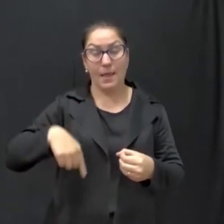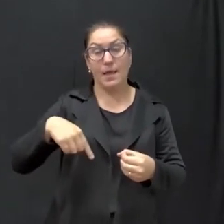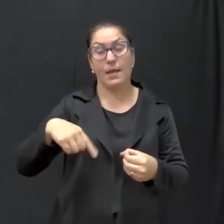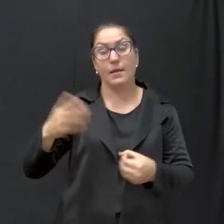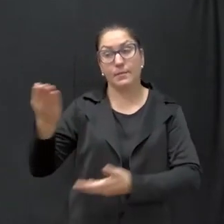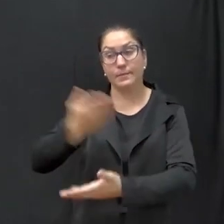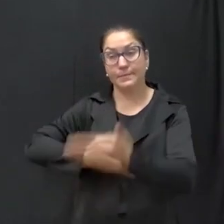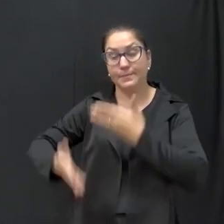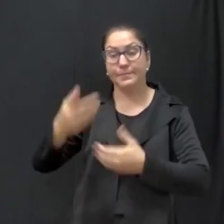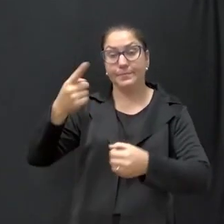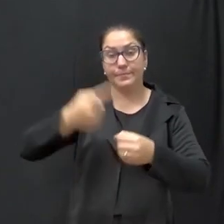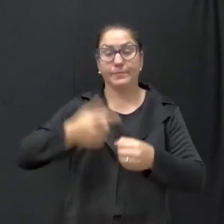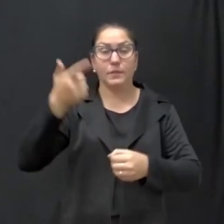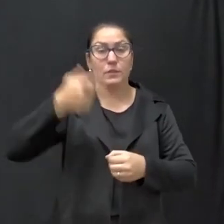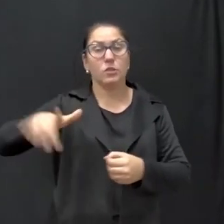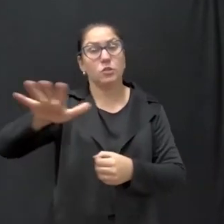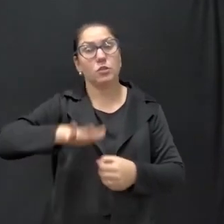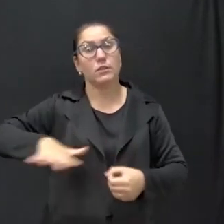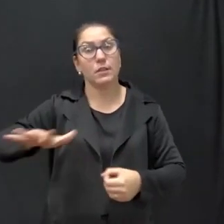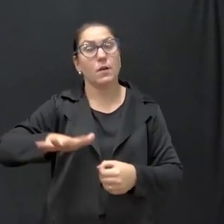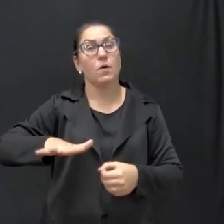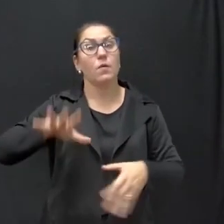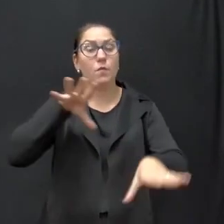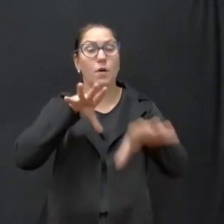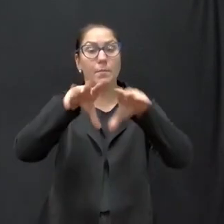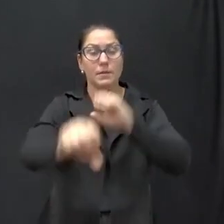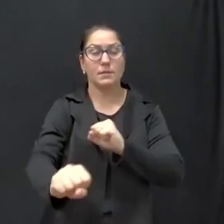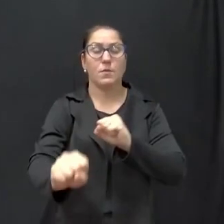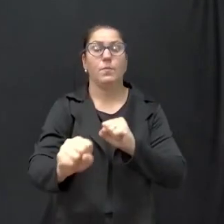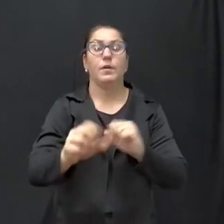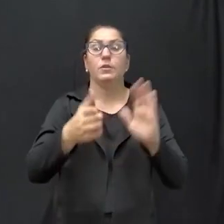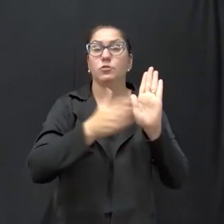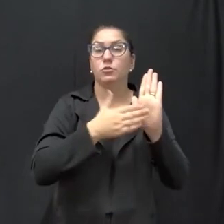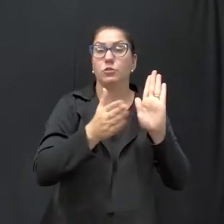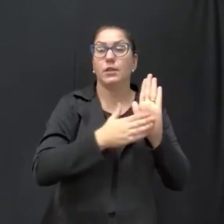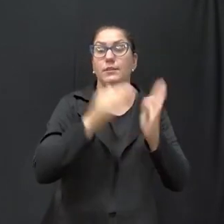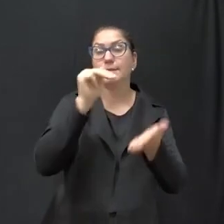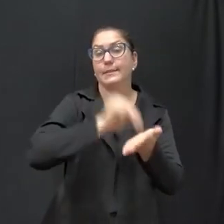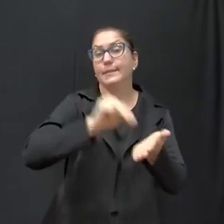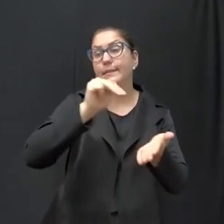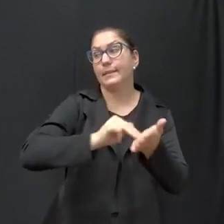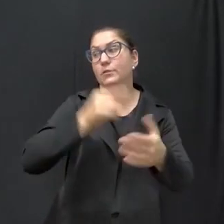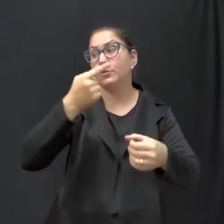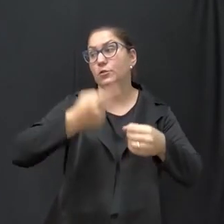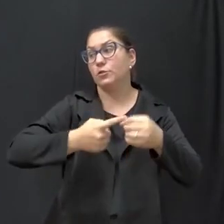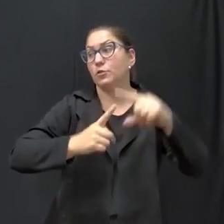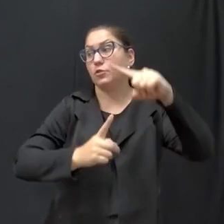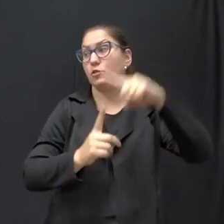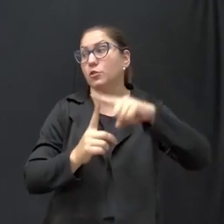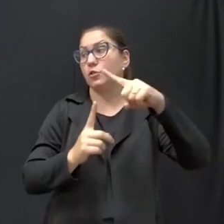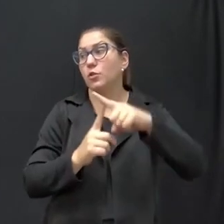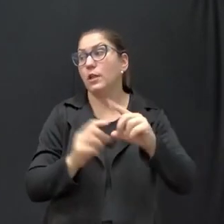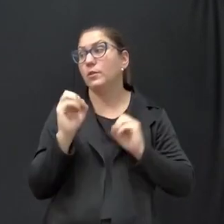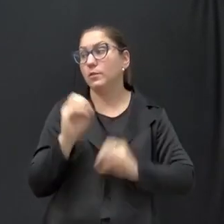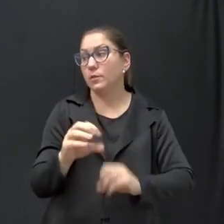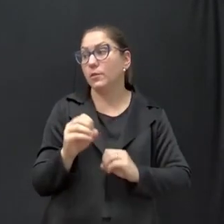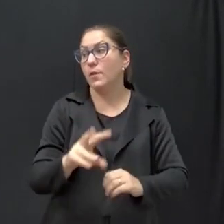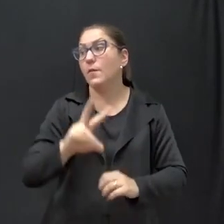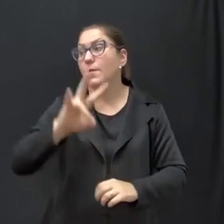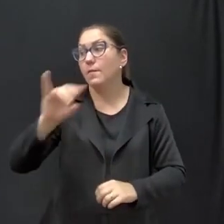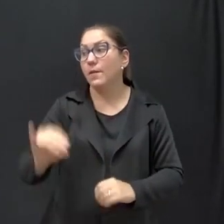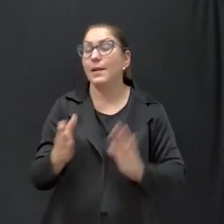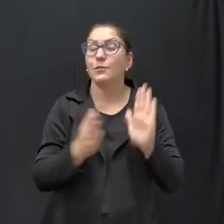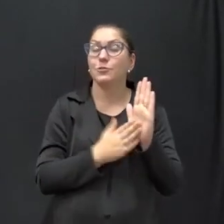articulador municipal de gestão e formação indicado pela Secretaria Municipal de Educação. Ela foi